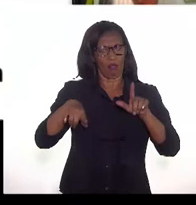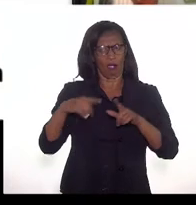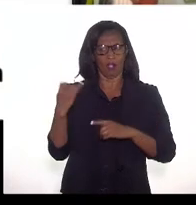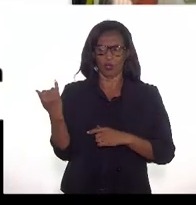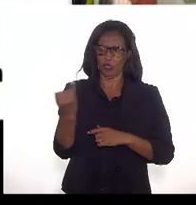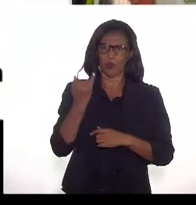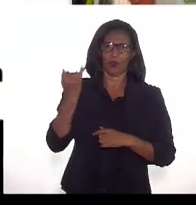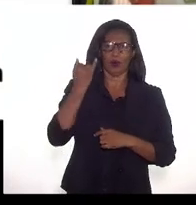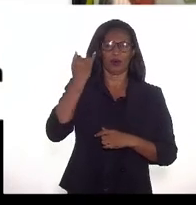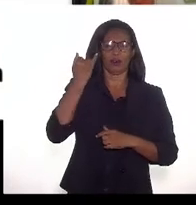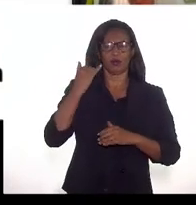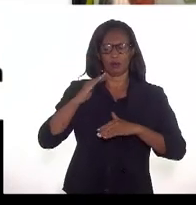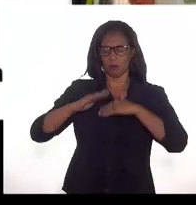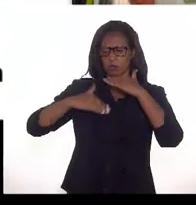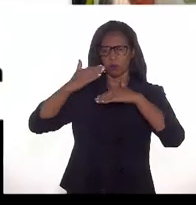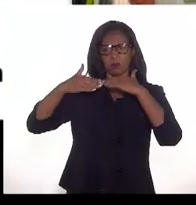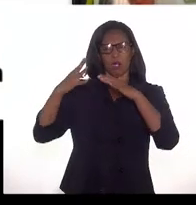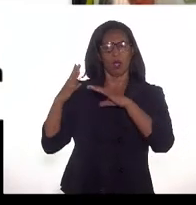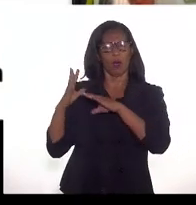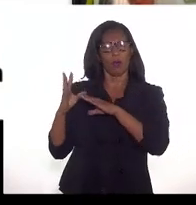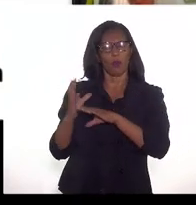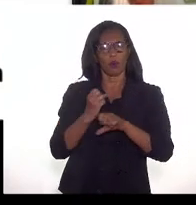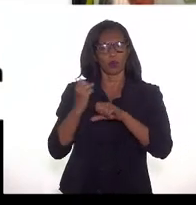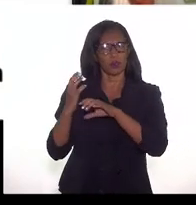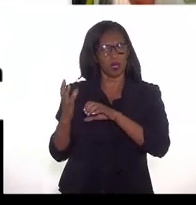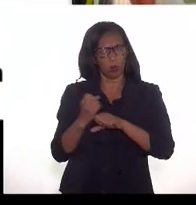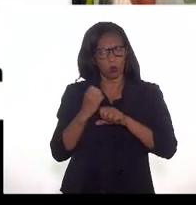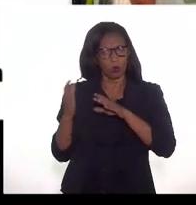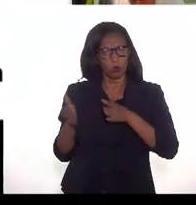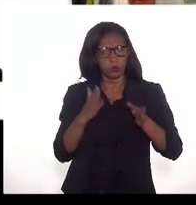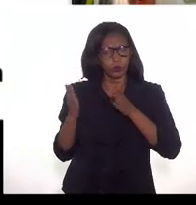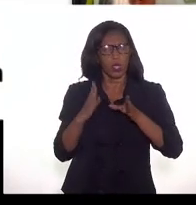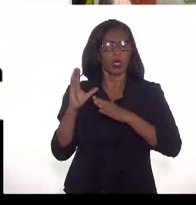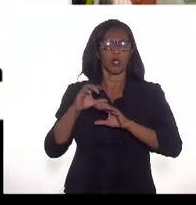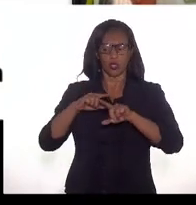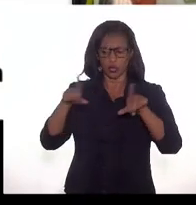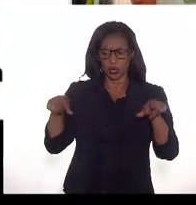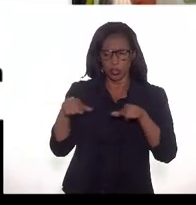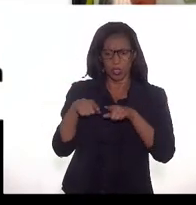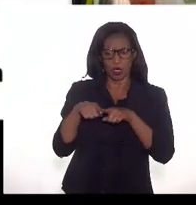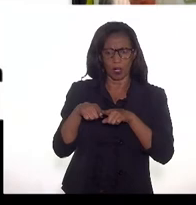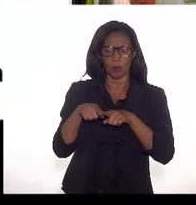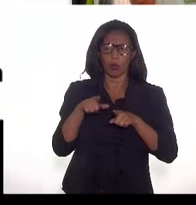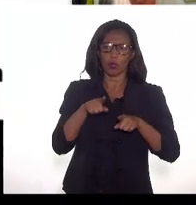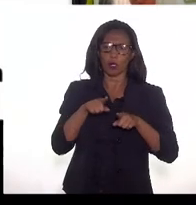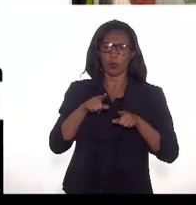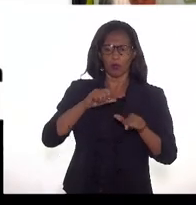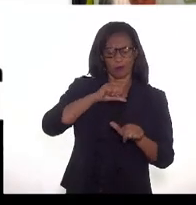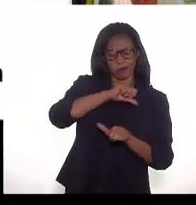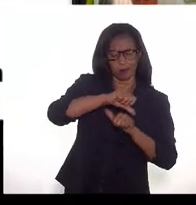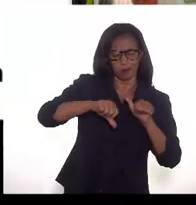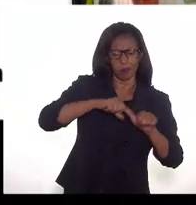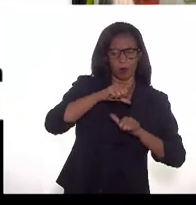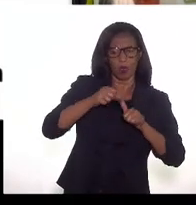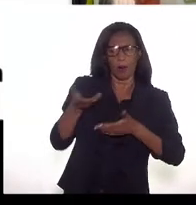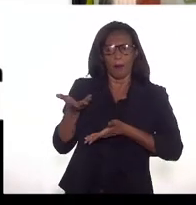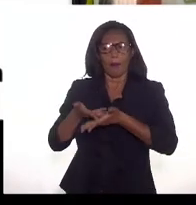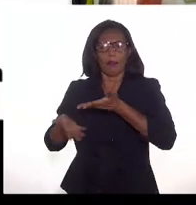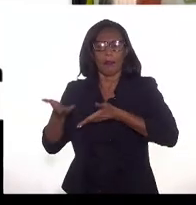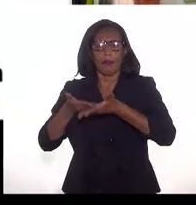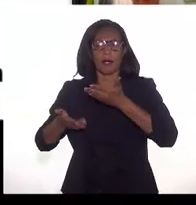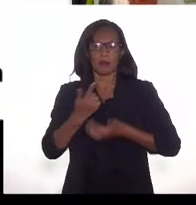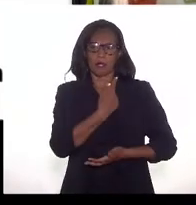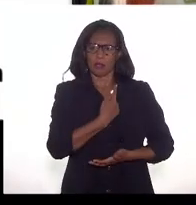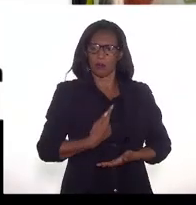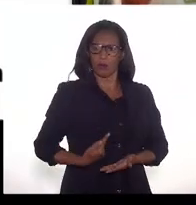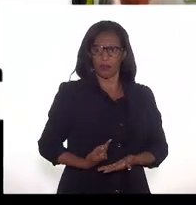desenvolvimento e produção dos campos, com efeitos positivos tanto no fator de recuperação quanto nas participações governamentais. A